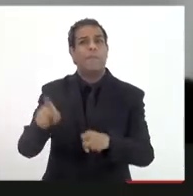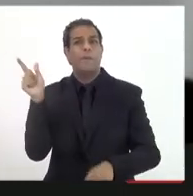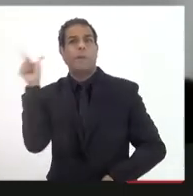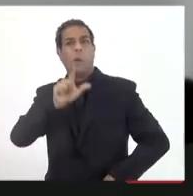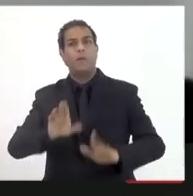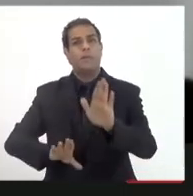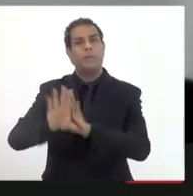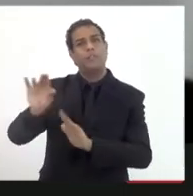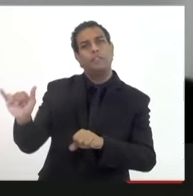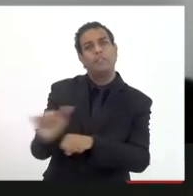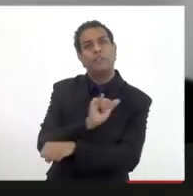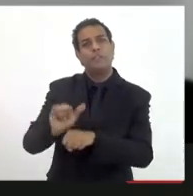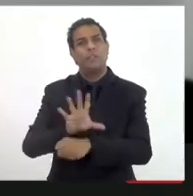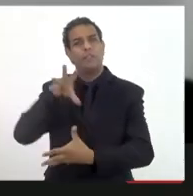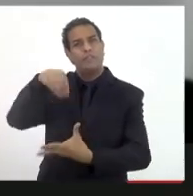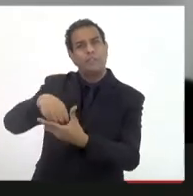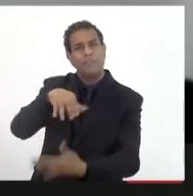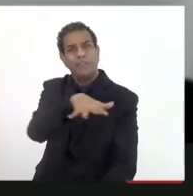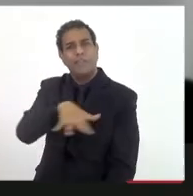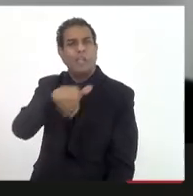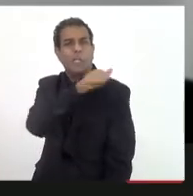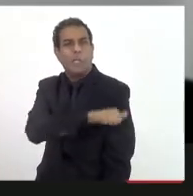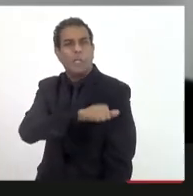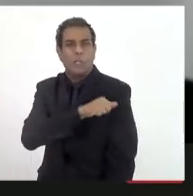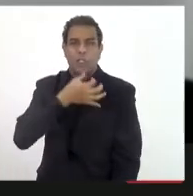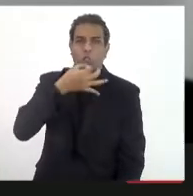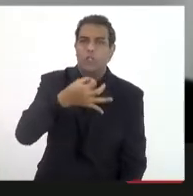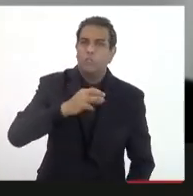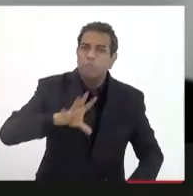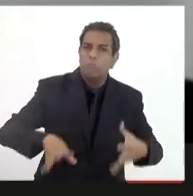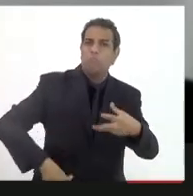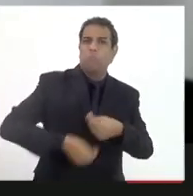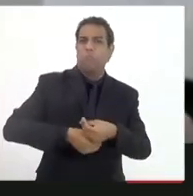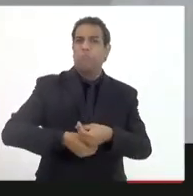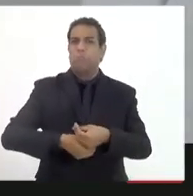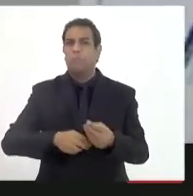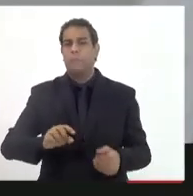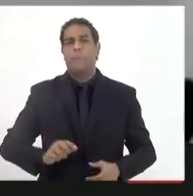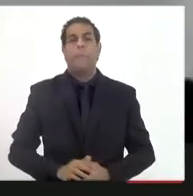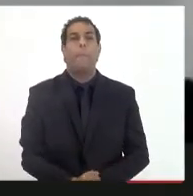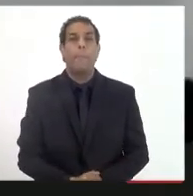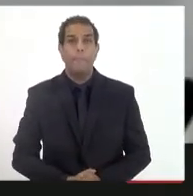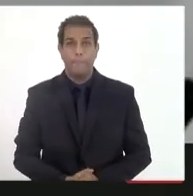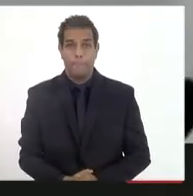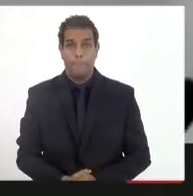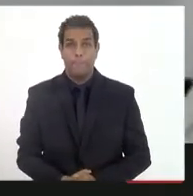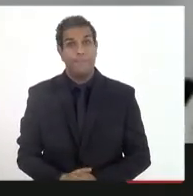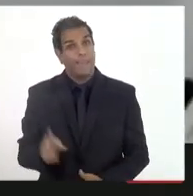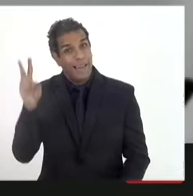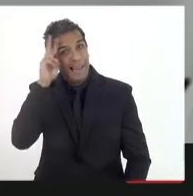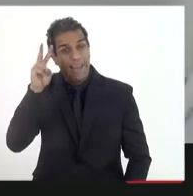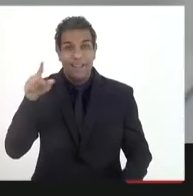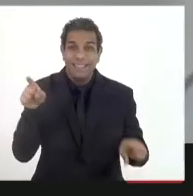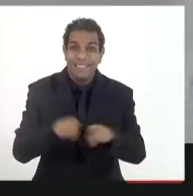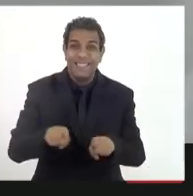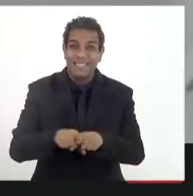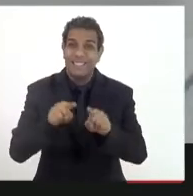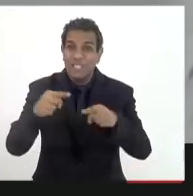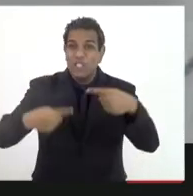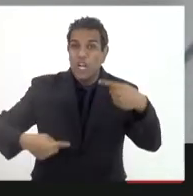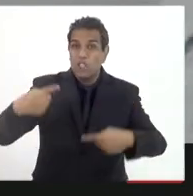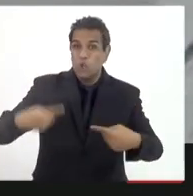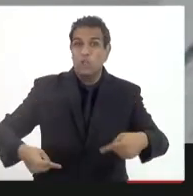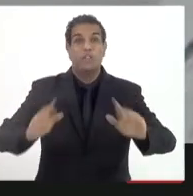isso é estratégico para o desenvolvimento do Estado. Então, eu queria mencionar, fazer essa primeira observação. Lembro, inclusive, que isso foi